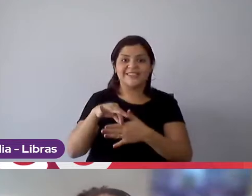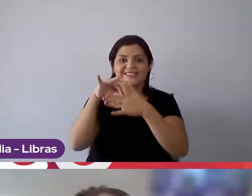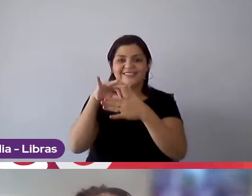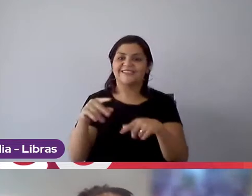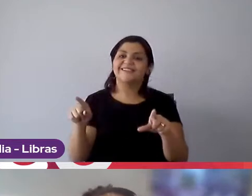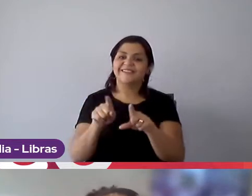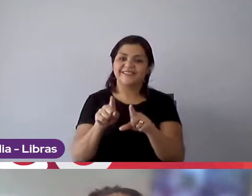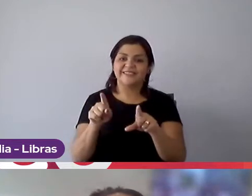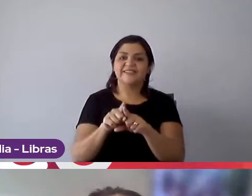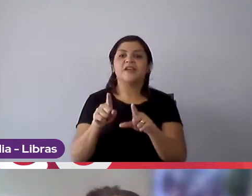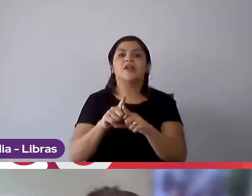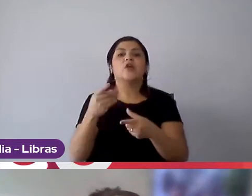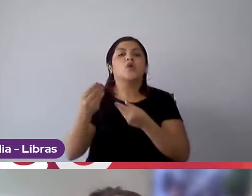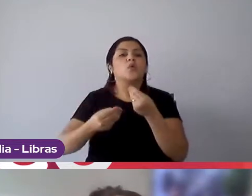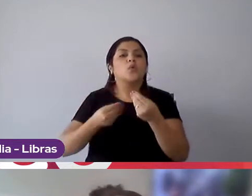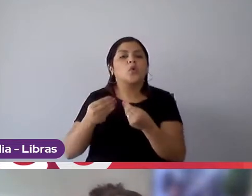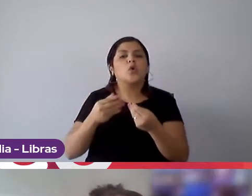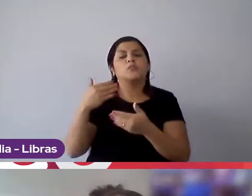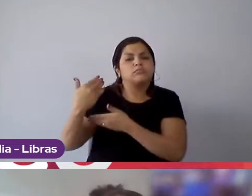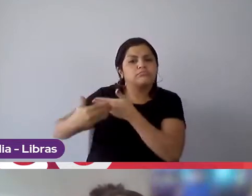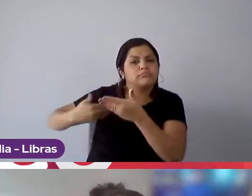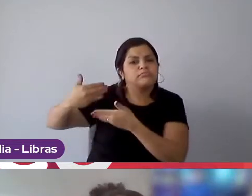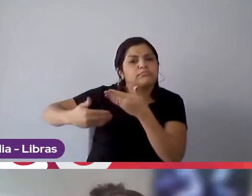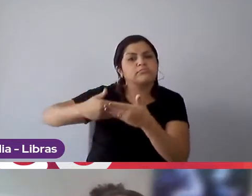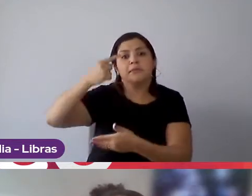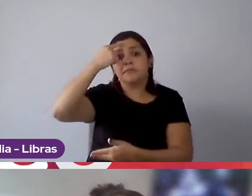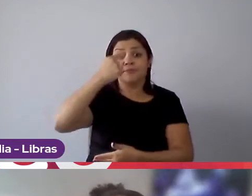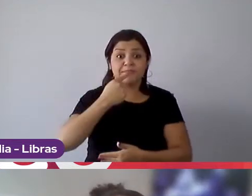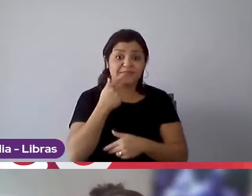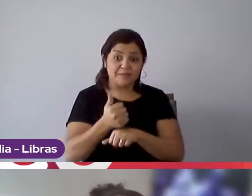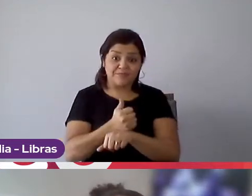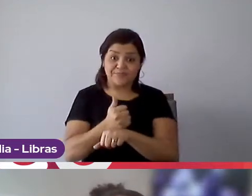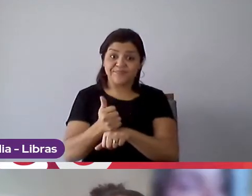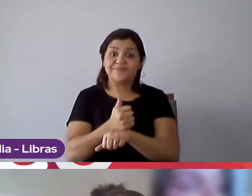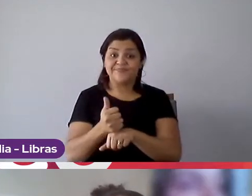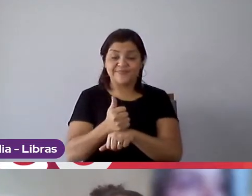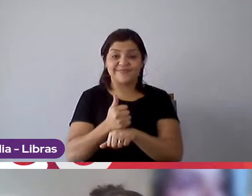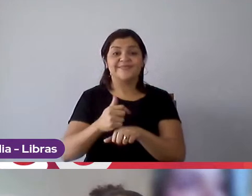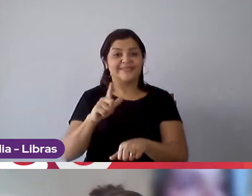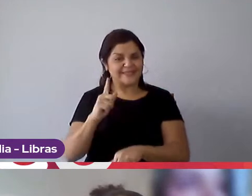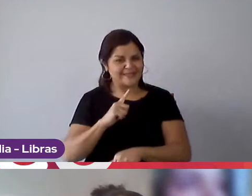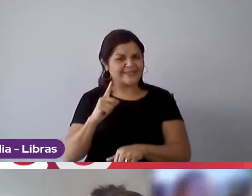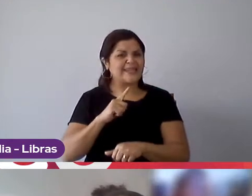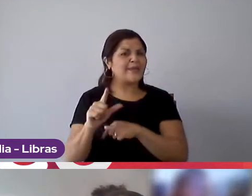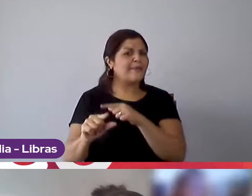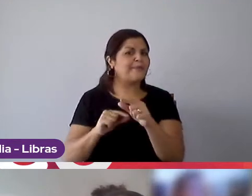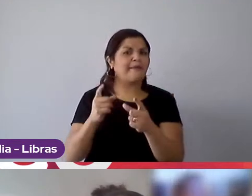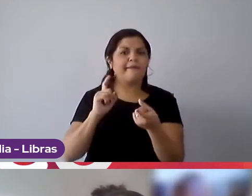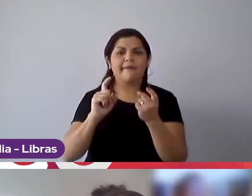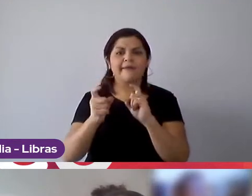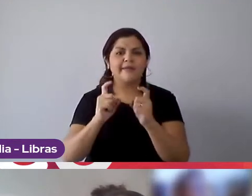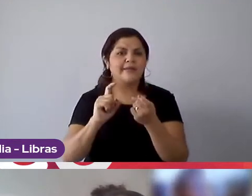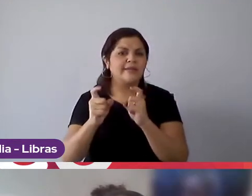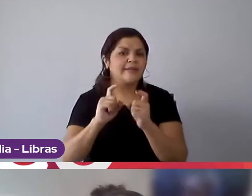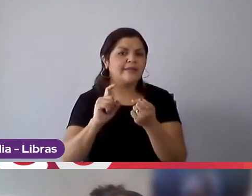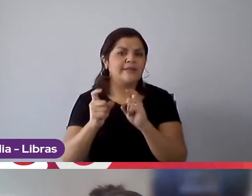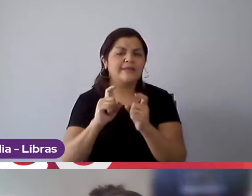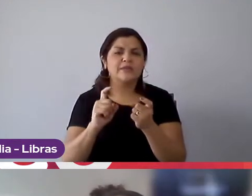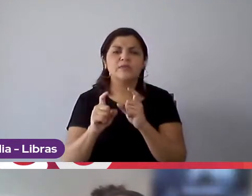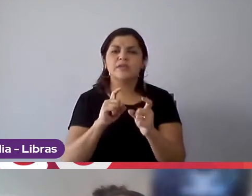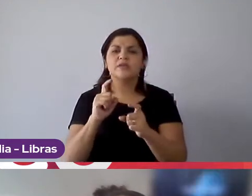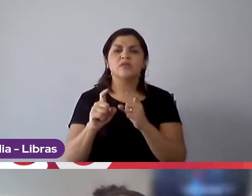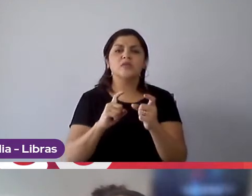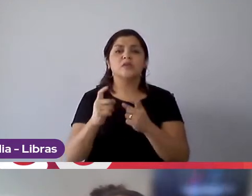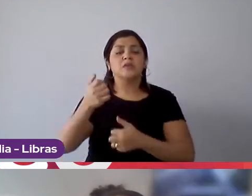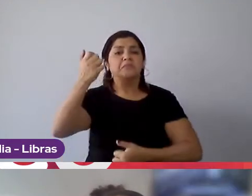de como a gente pode se desenvolver. A gente tem encontros para